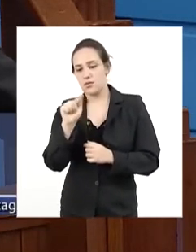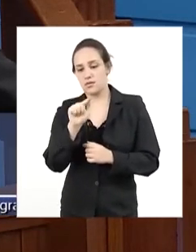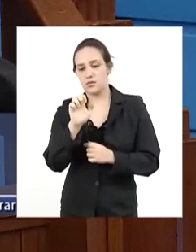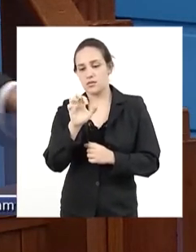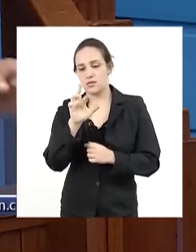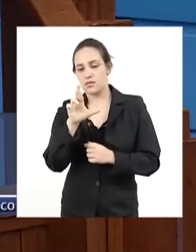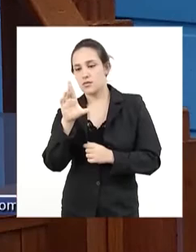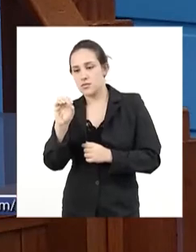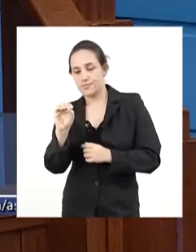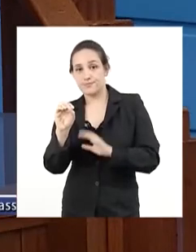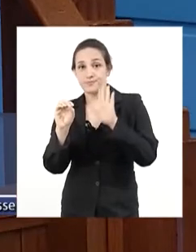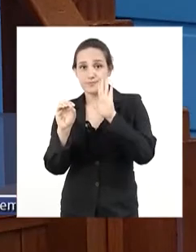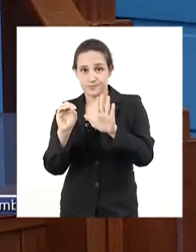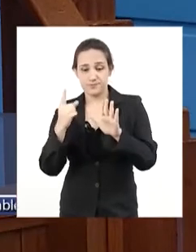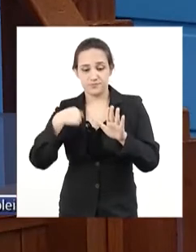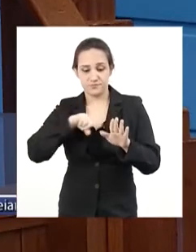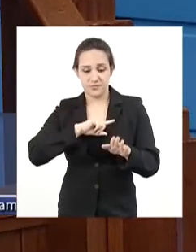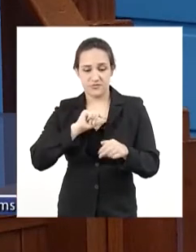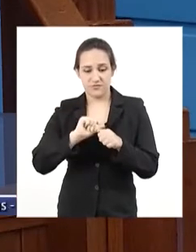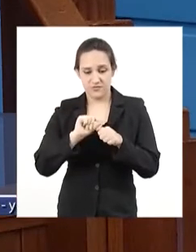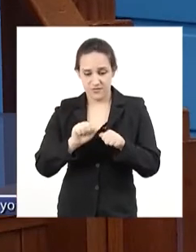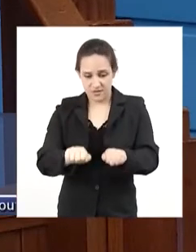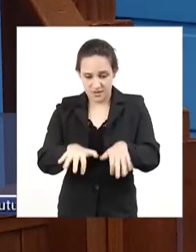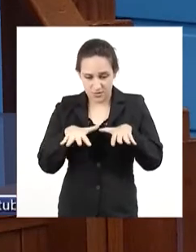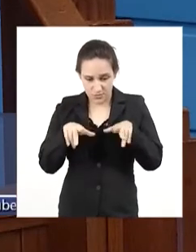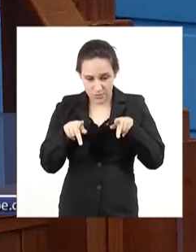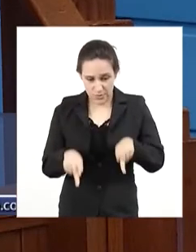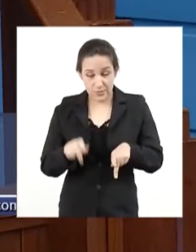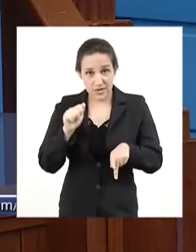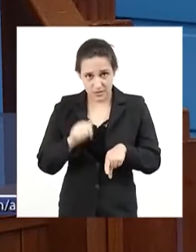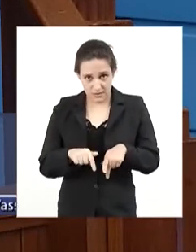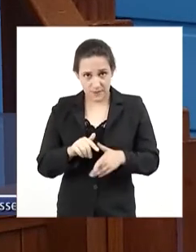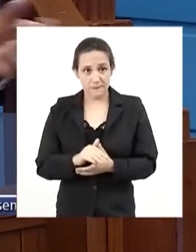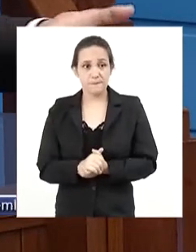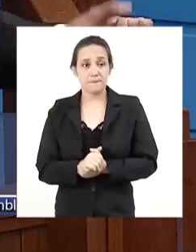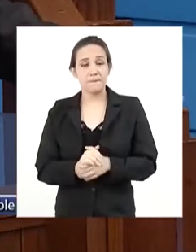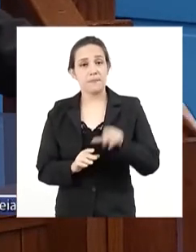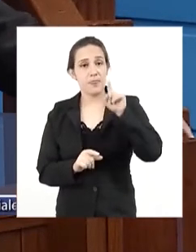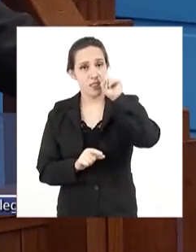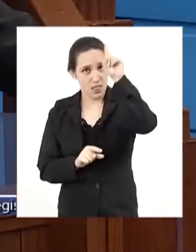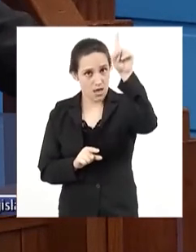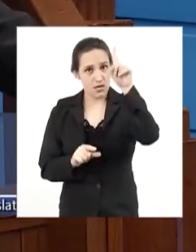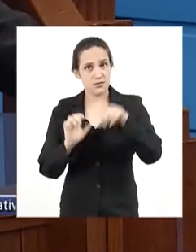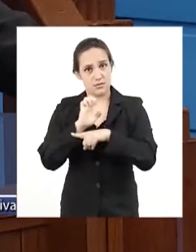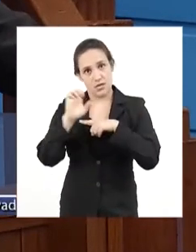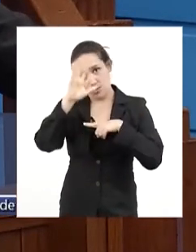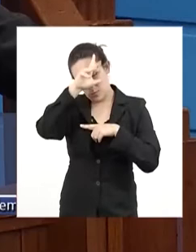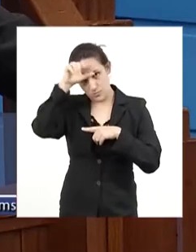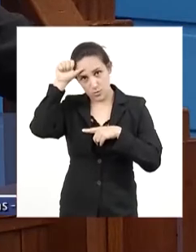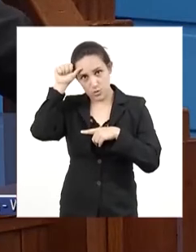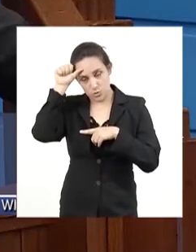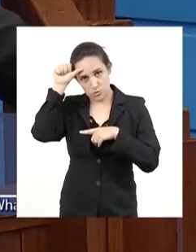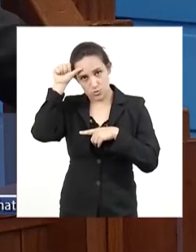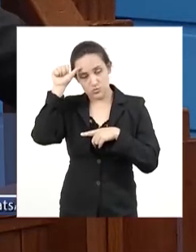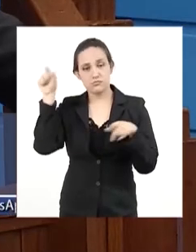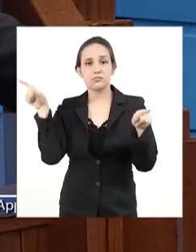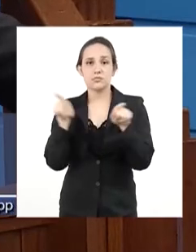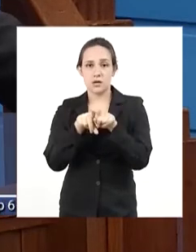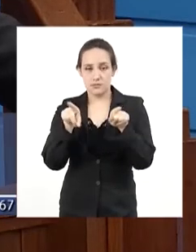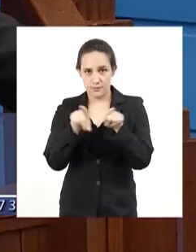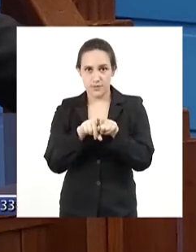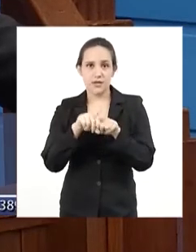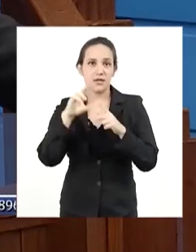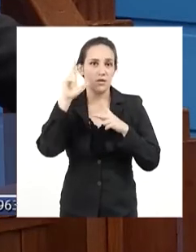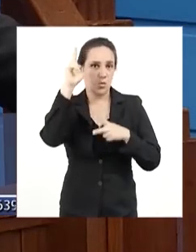Enquanto nós estávamos fazendo audiências públicas aqui no Mato Grosso do Sul, lá também acontecia, estava acontecendo a mesma